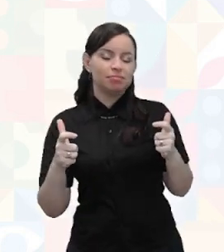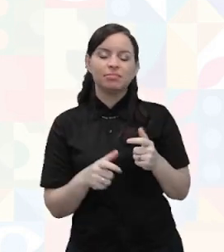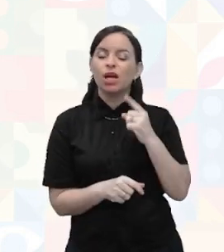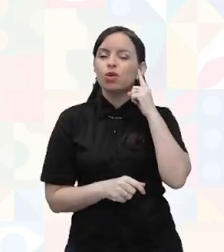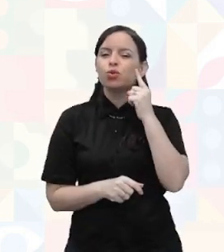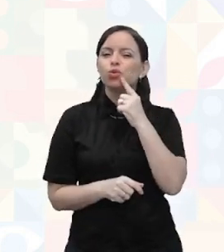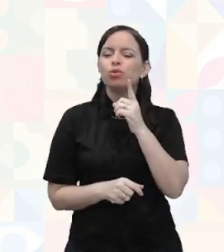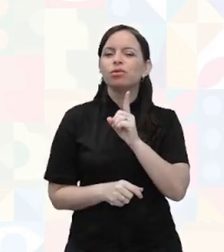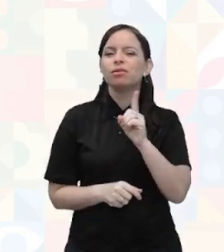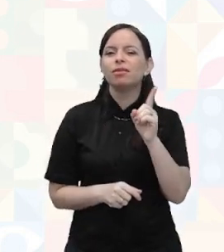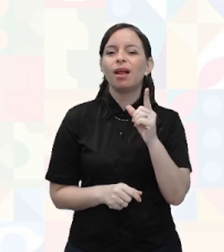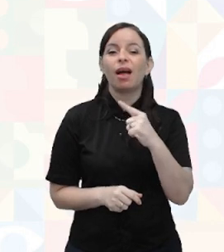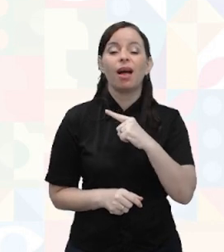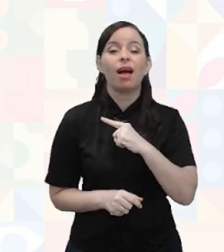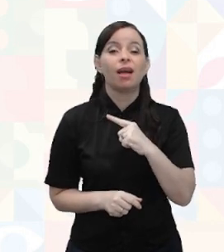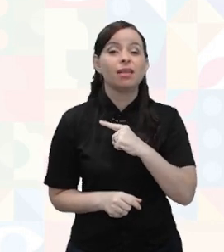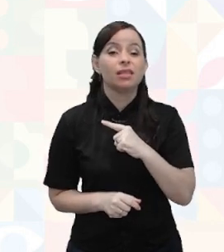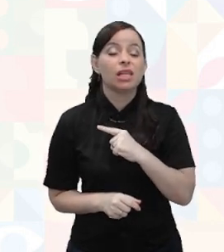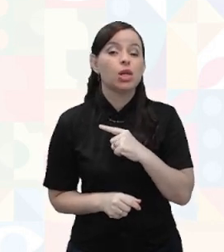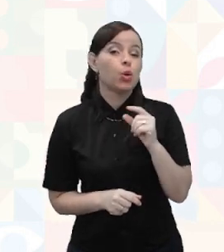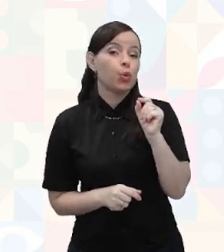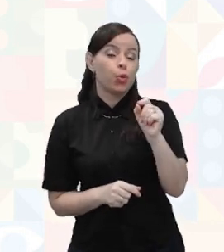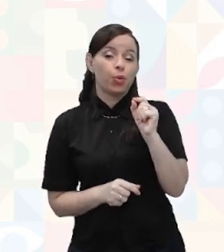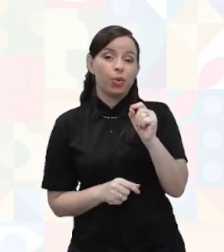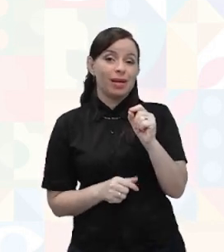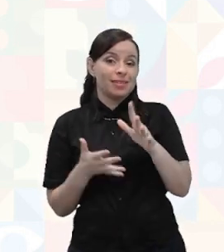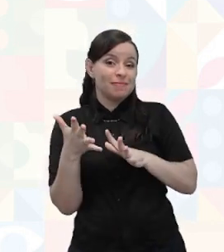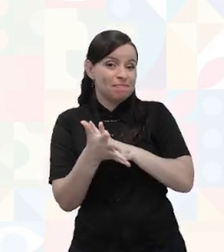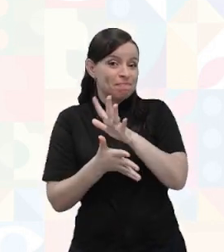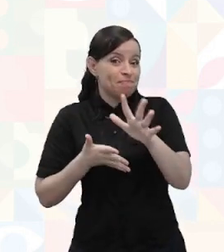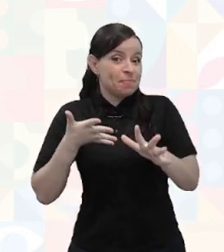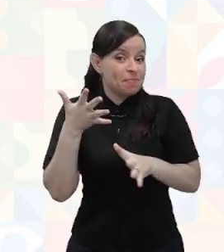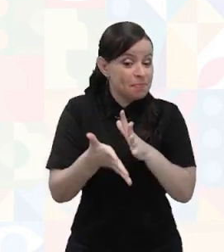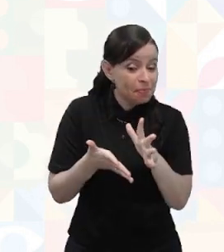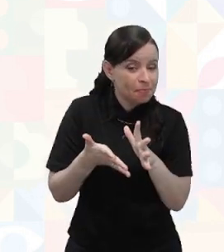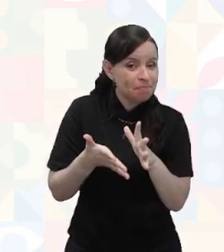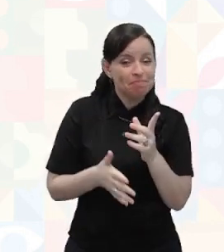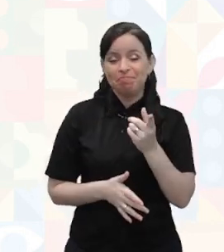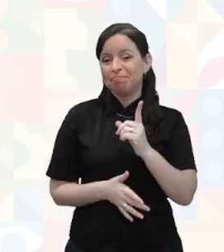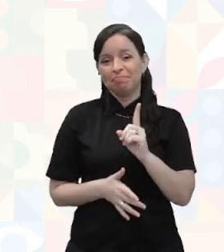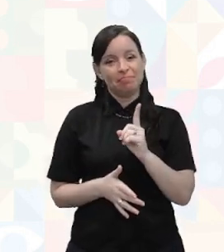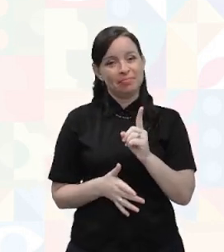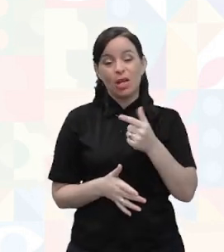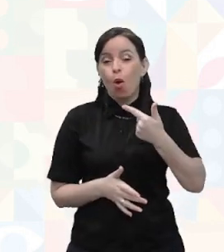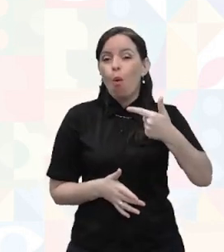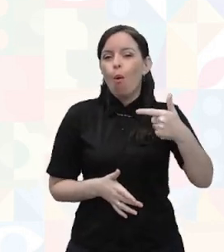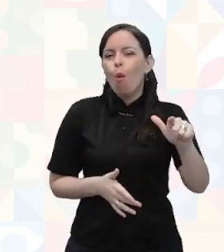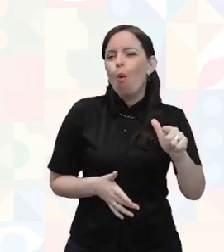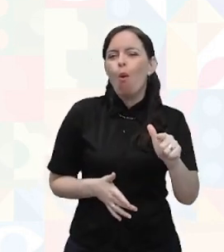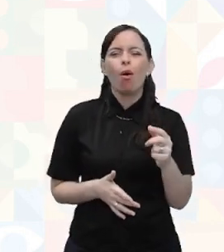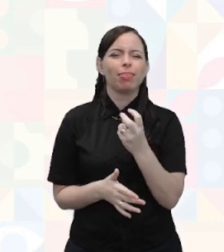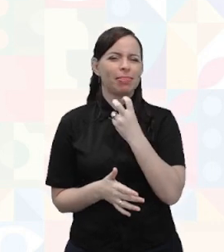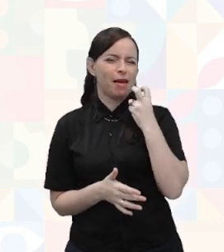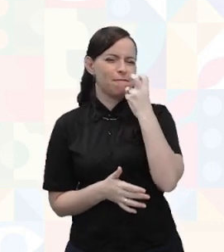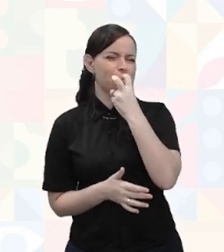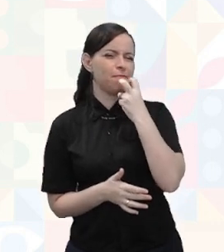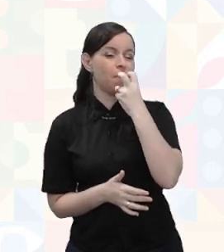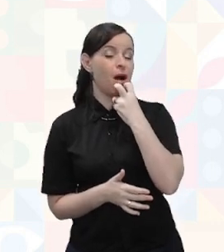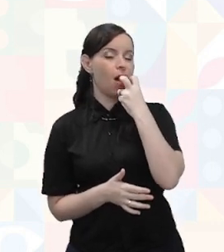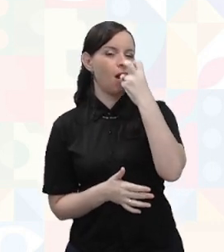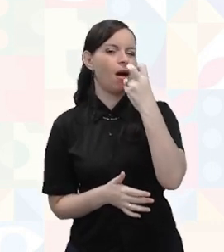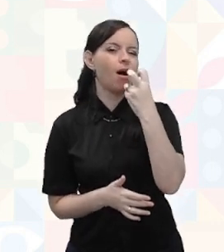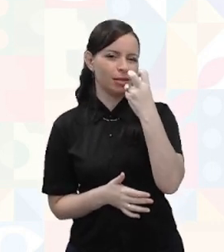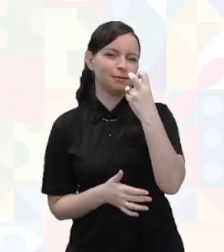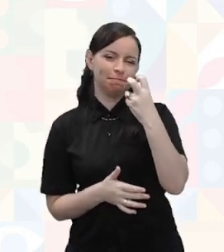Souri, em sua grande maioria, não são usuários da língua de sinais. E eles têm uma influência oralista muito forte, de